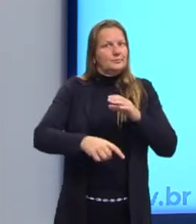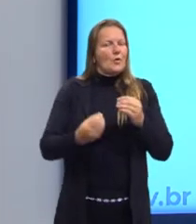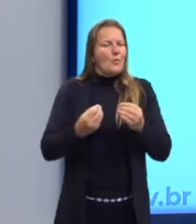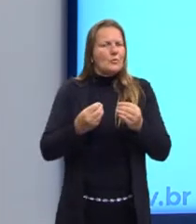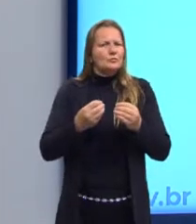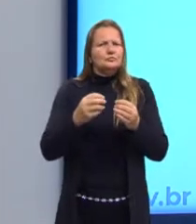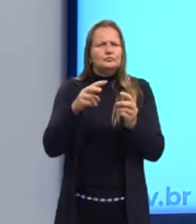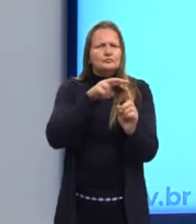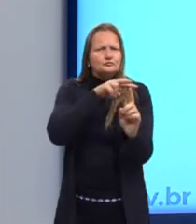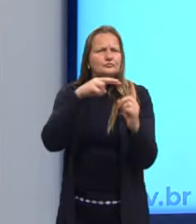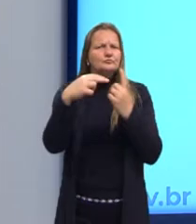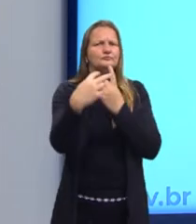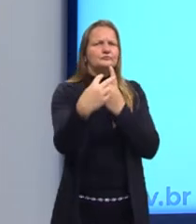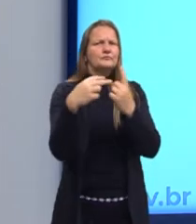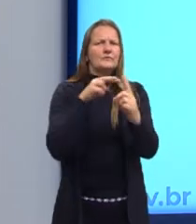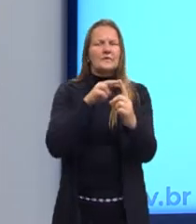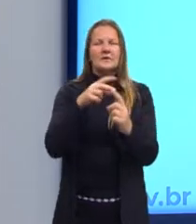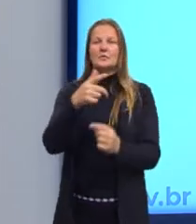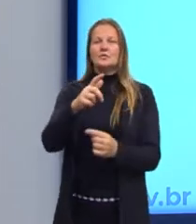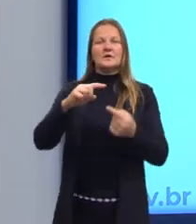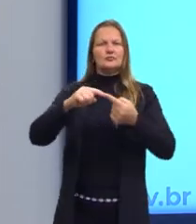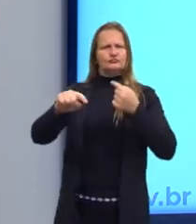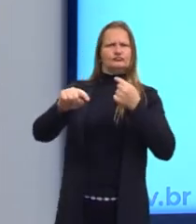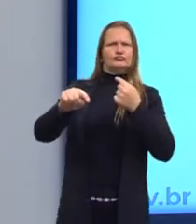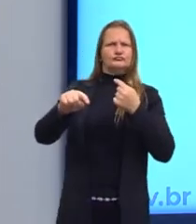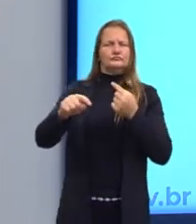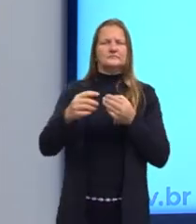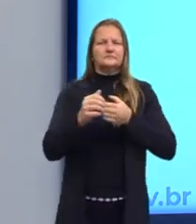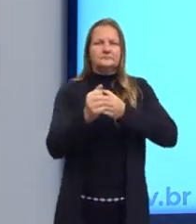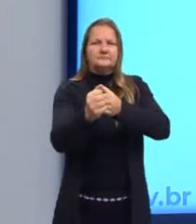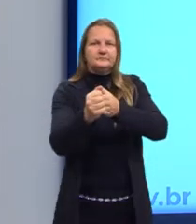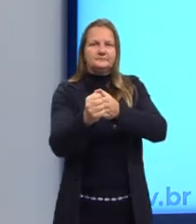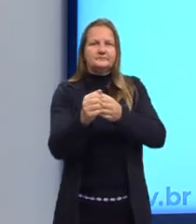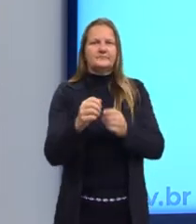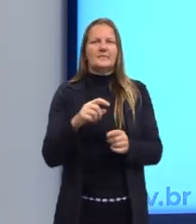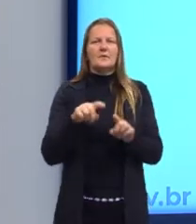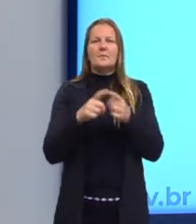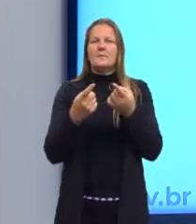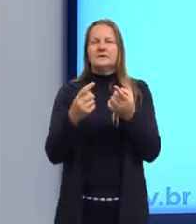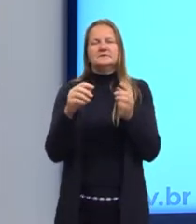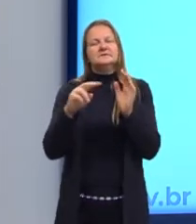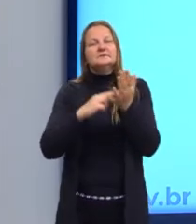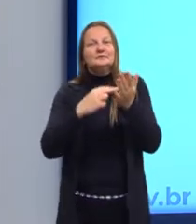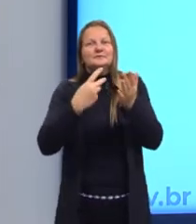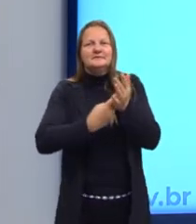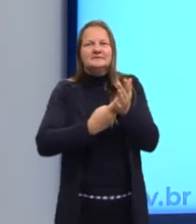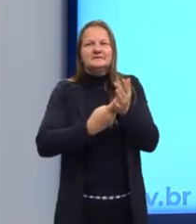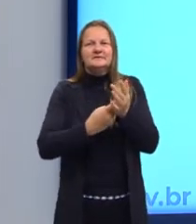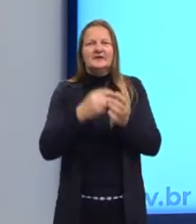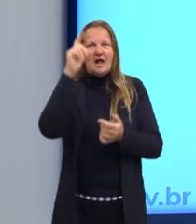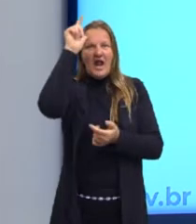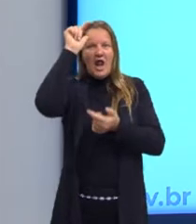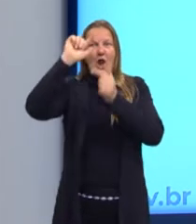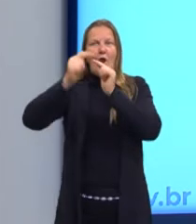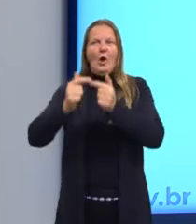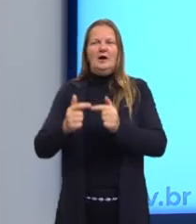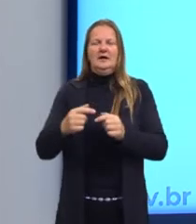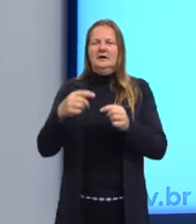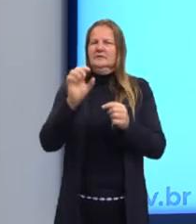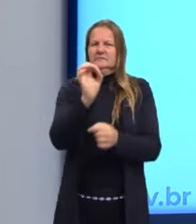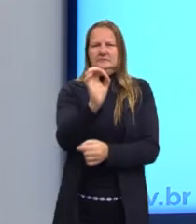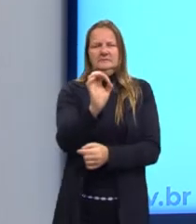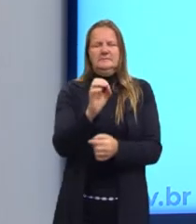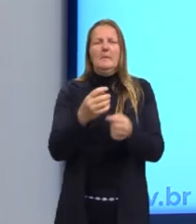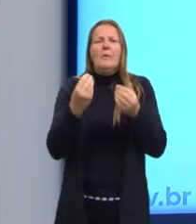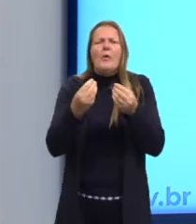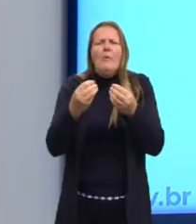aspecto de não ser contraditório, de seguir uma linha. Mas não significa propriamente que está no campo da lógica. Como é